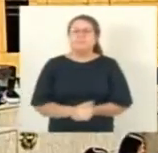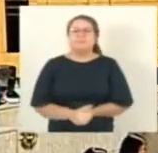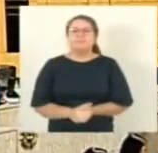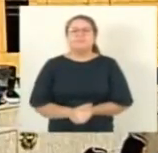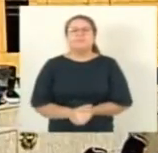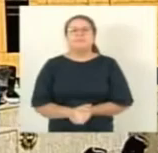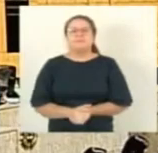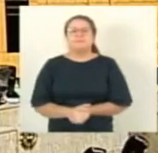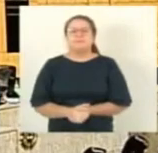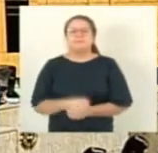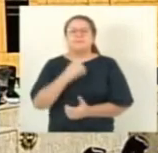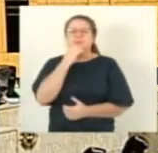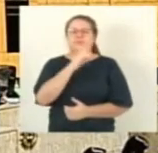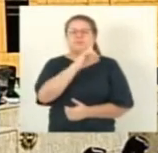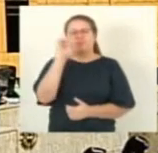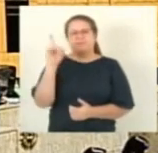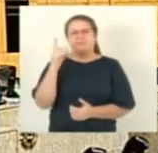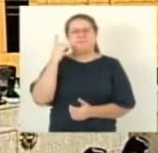Bom dia, deputado.